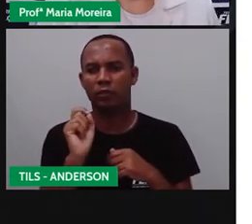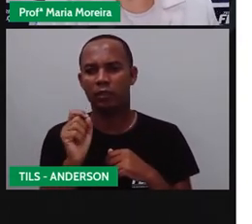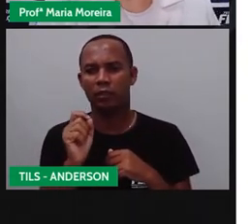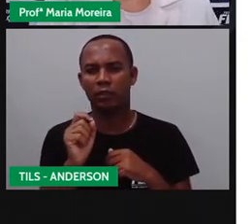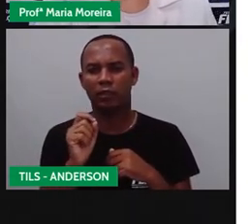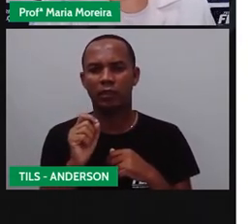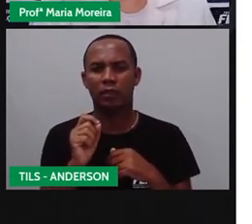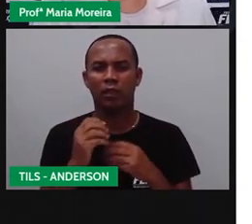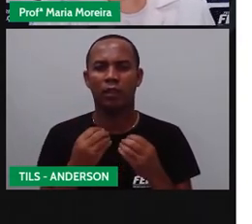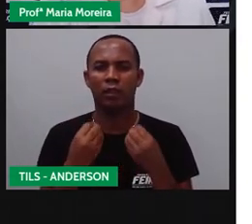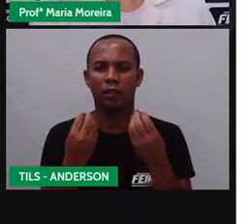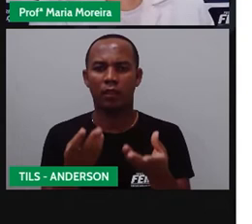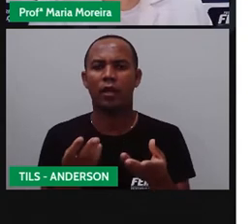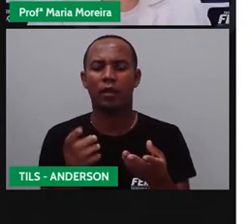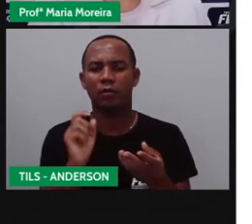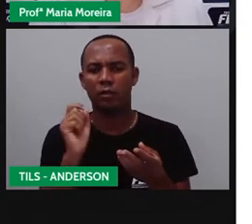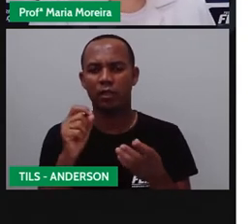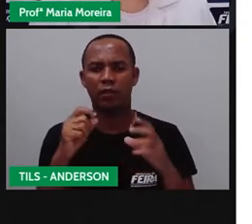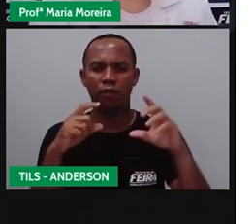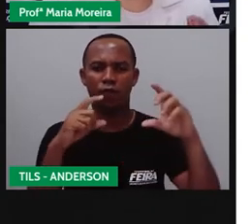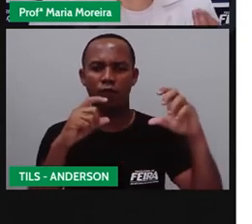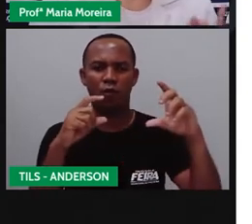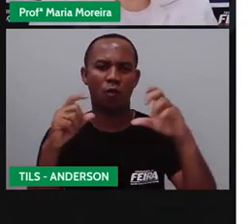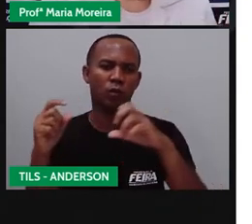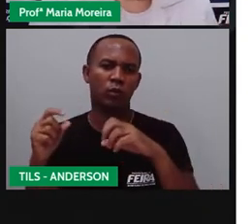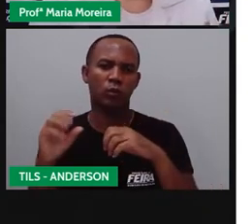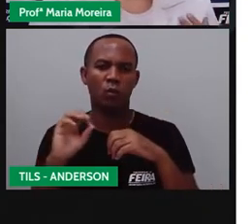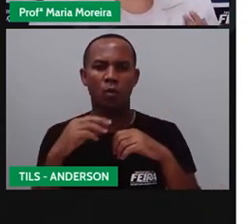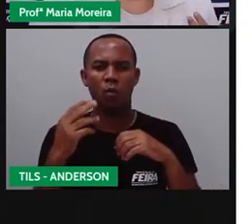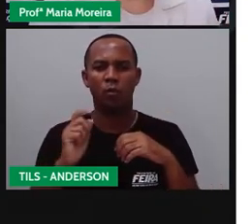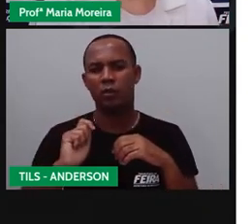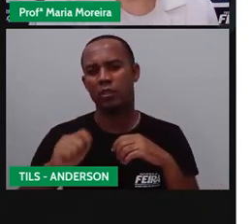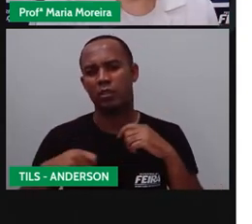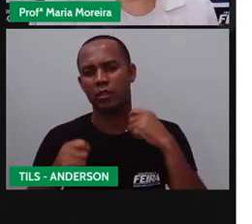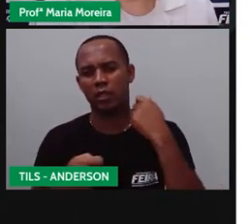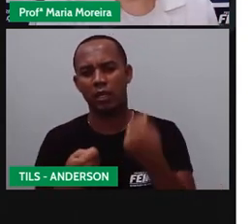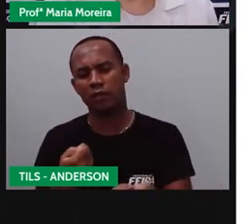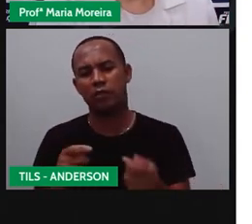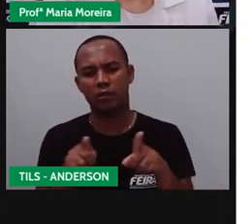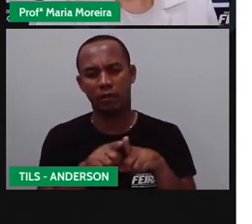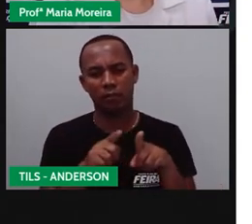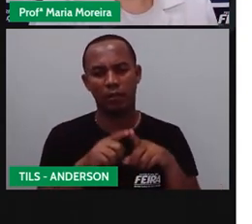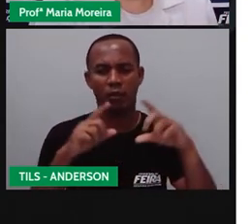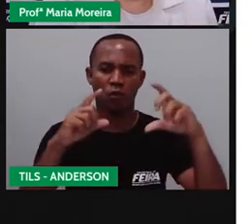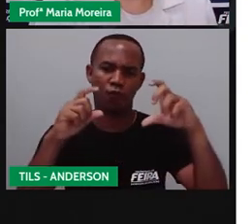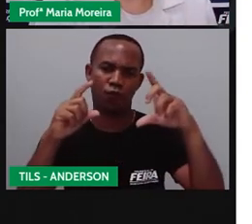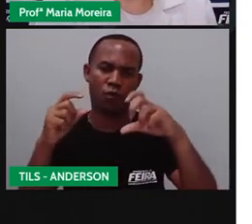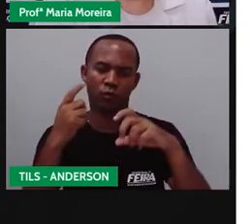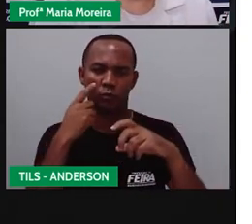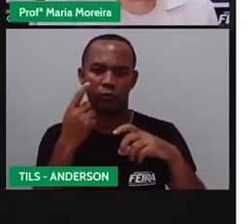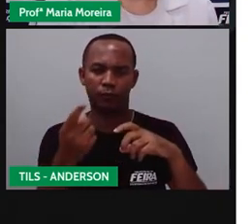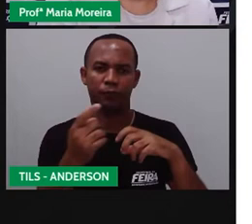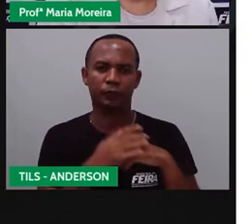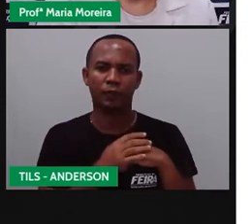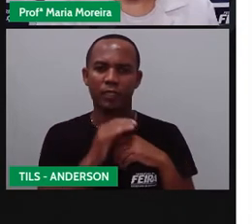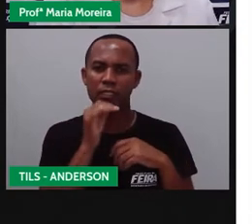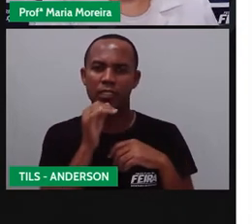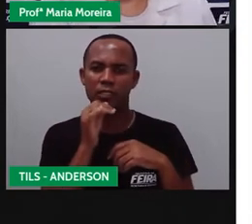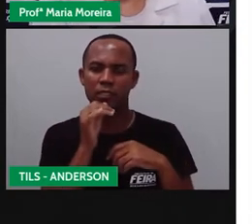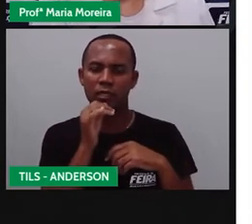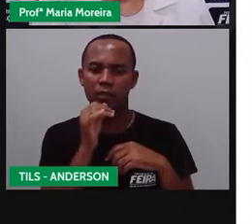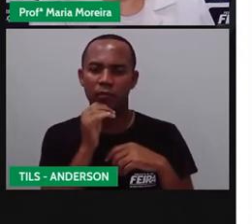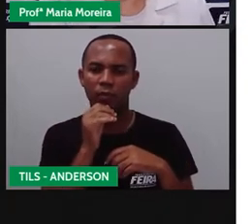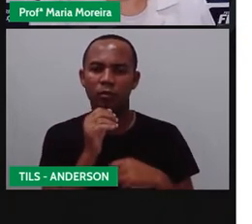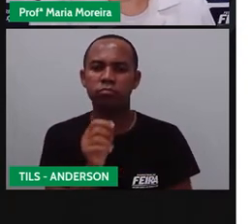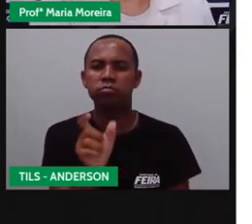vai lidar o quê? Com imagens, né? Gestos, como a gente já falou aqui. Nesse caso, o código a